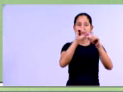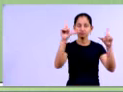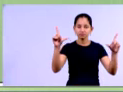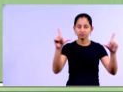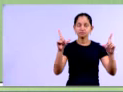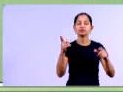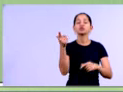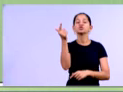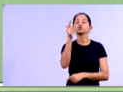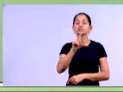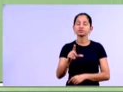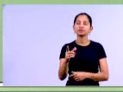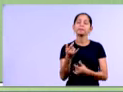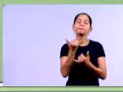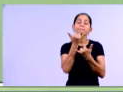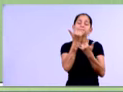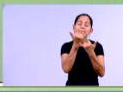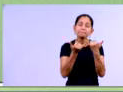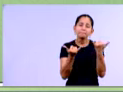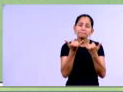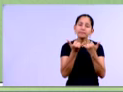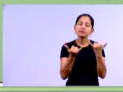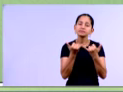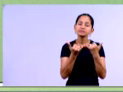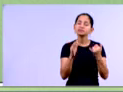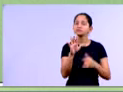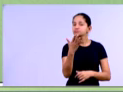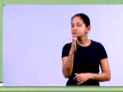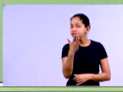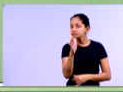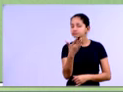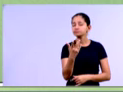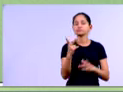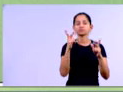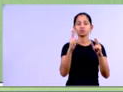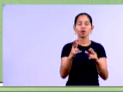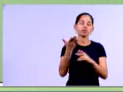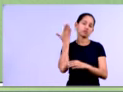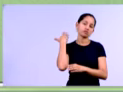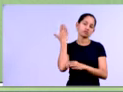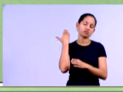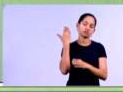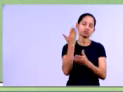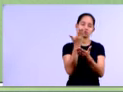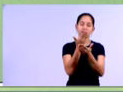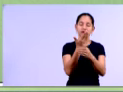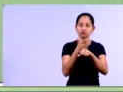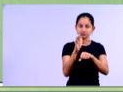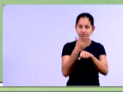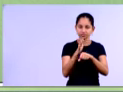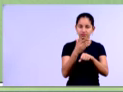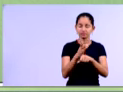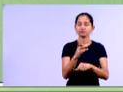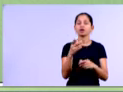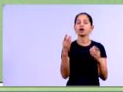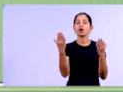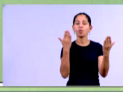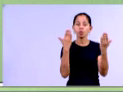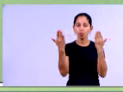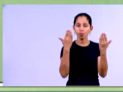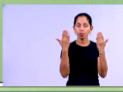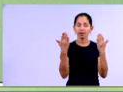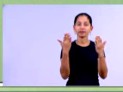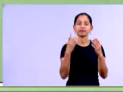nós vamos fazer de forma semelhante com a DRE o que nós fizemos com o balanço patrimonial. Vamos comparar agora dois exercícios,